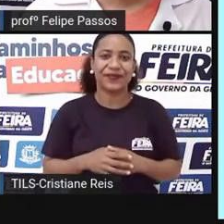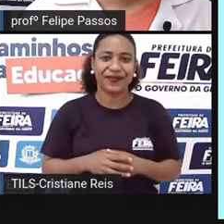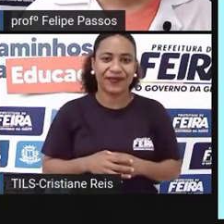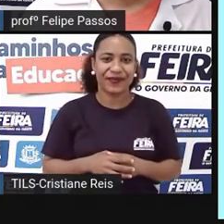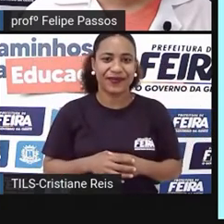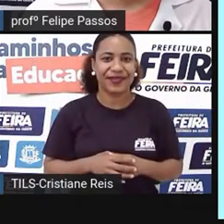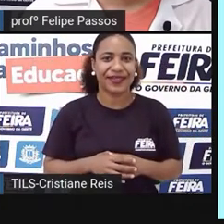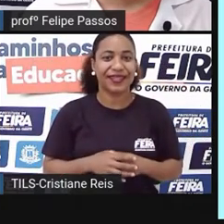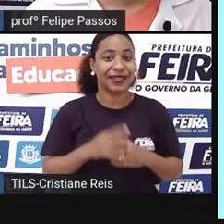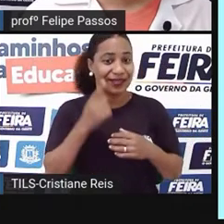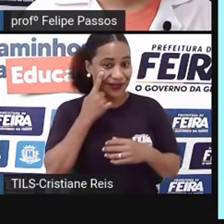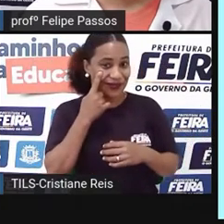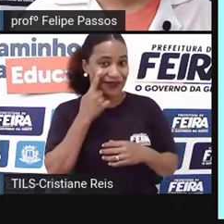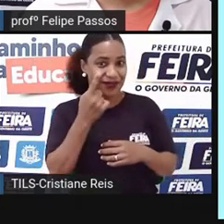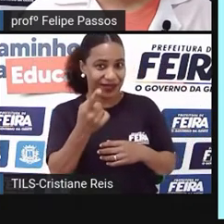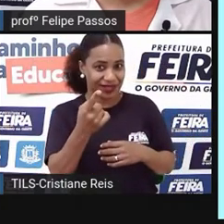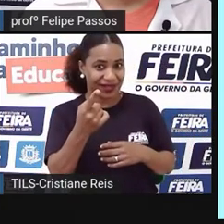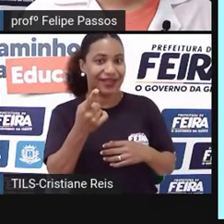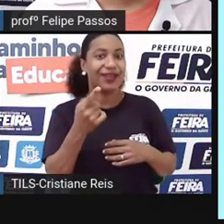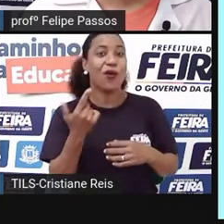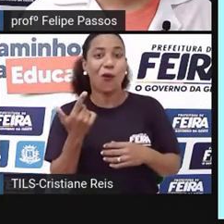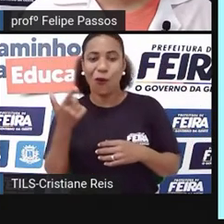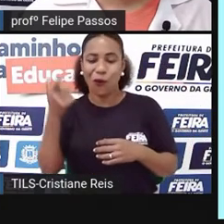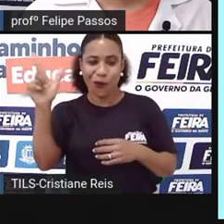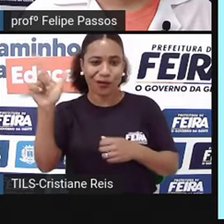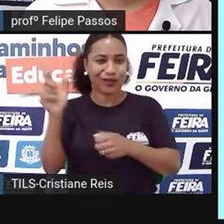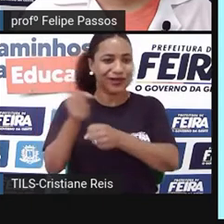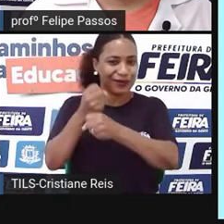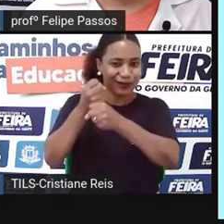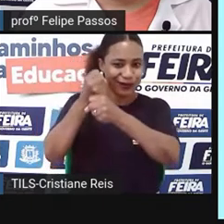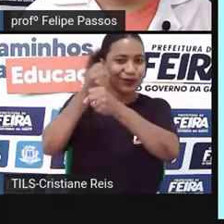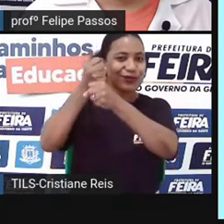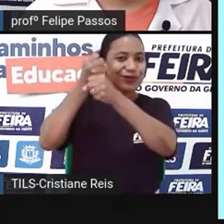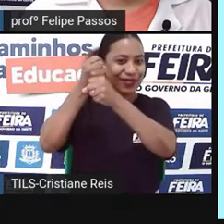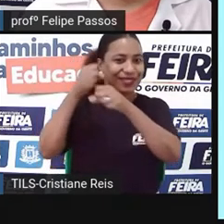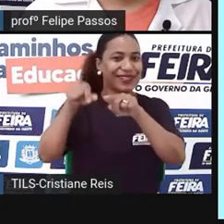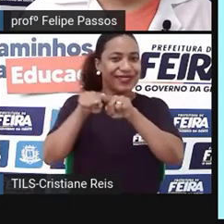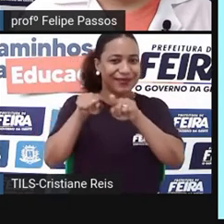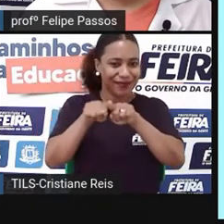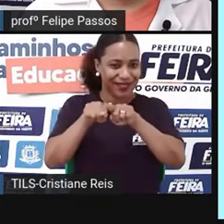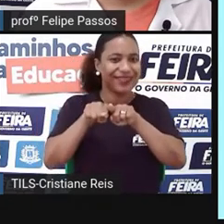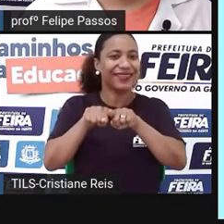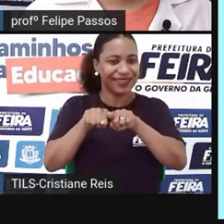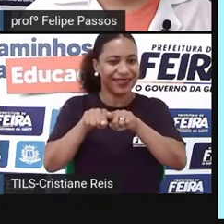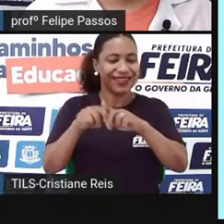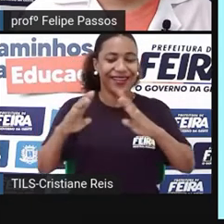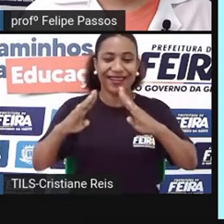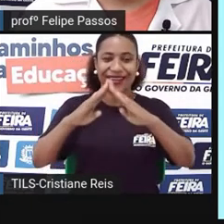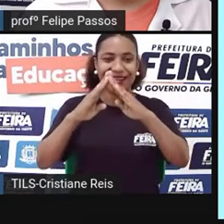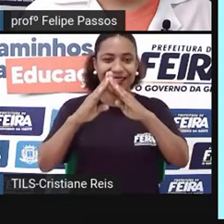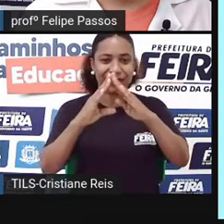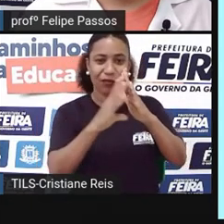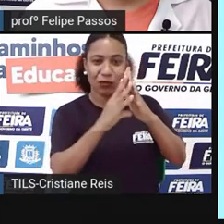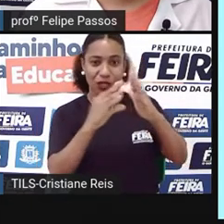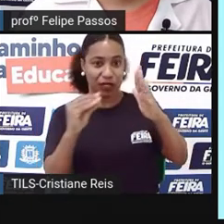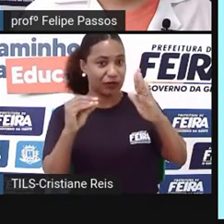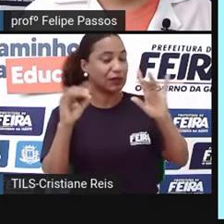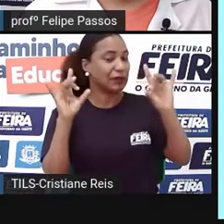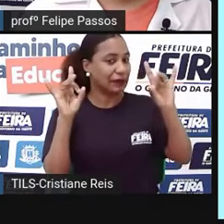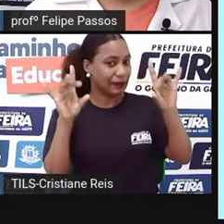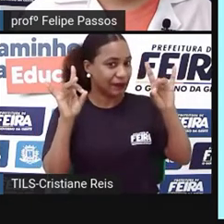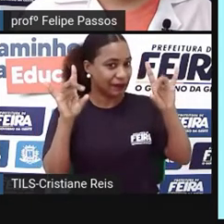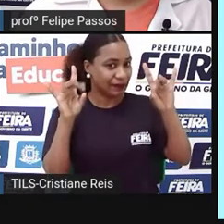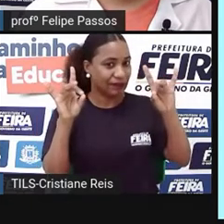Aí é outra sala para outra construtora e já é um padrão de casa um pouco mais caro, para pessoas